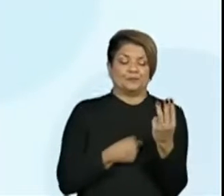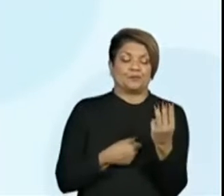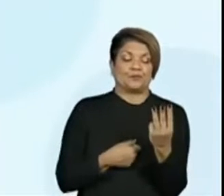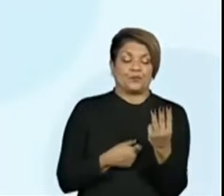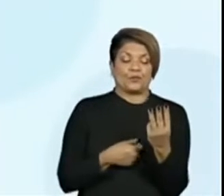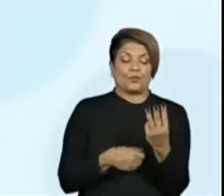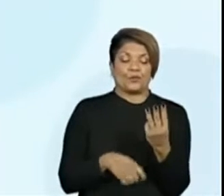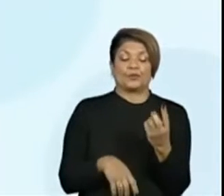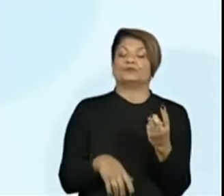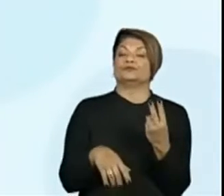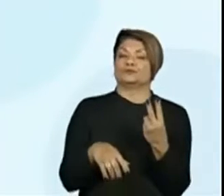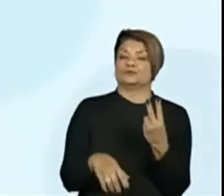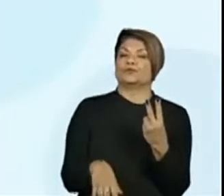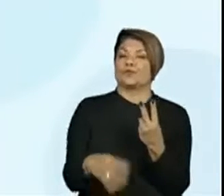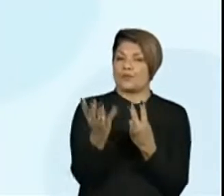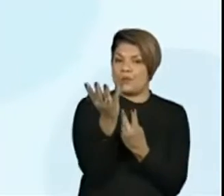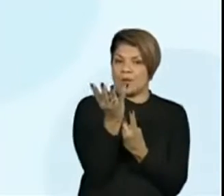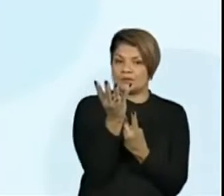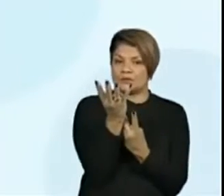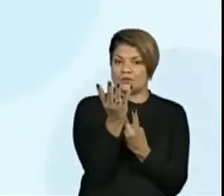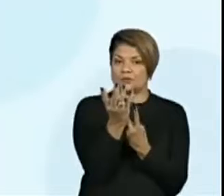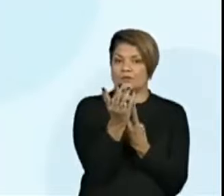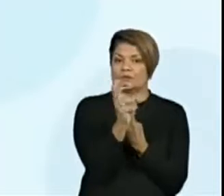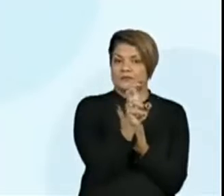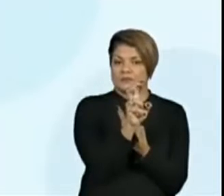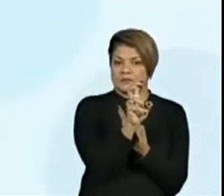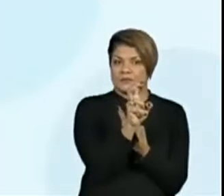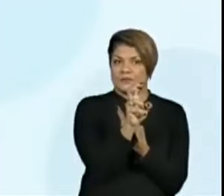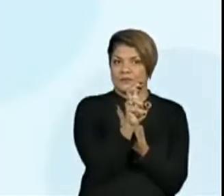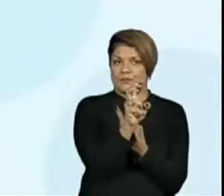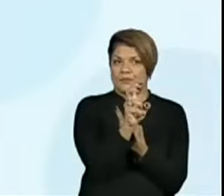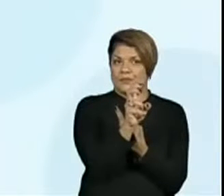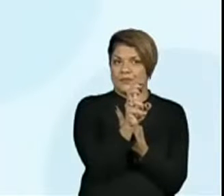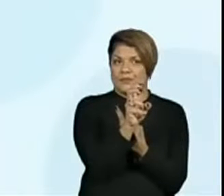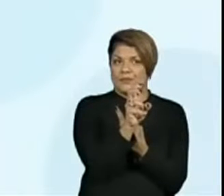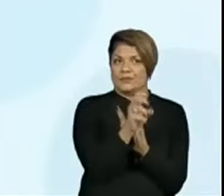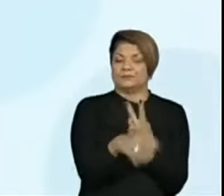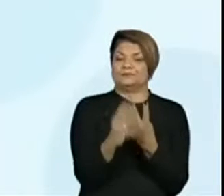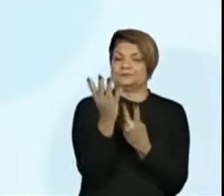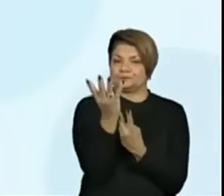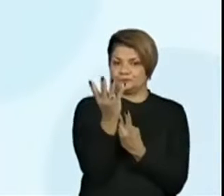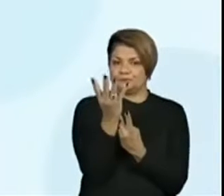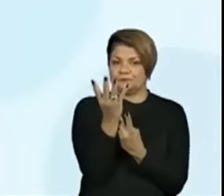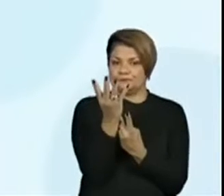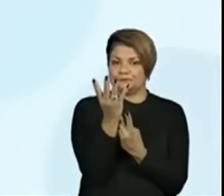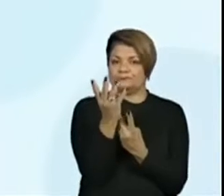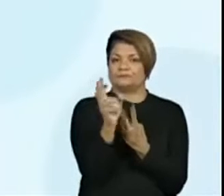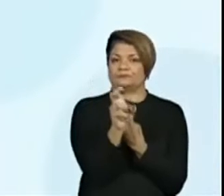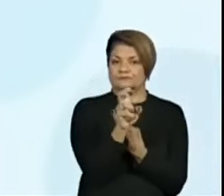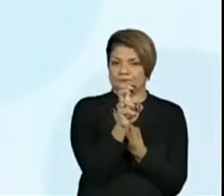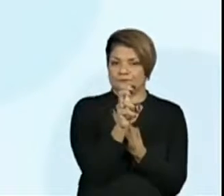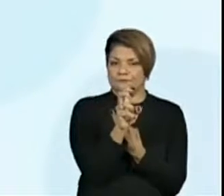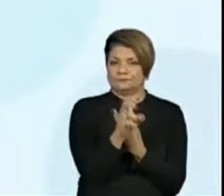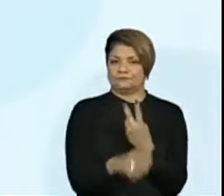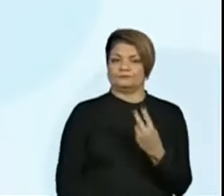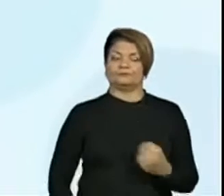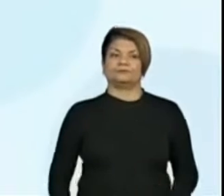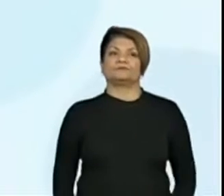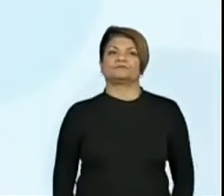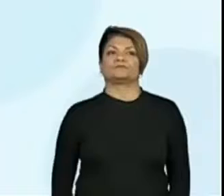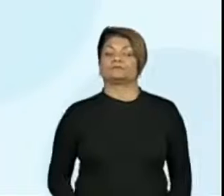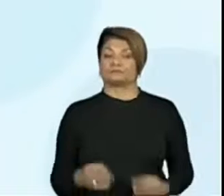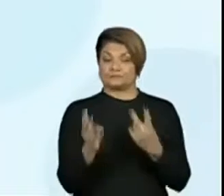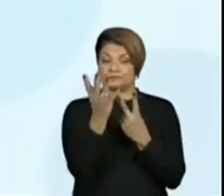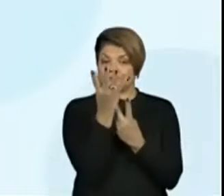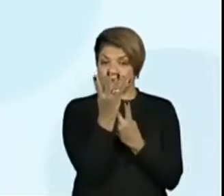dezenas e 5 unidades. 4 dezenas é o mesmo que 40.